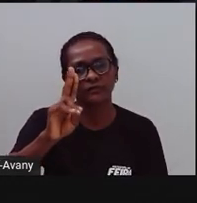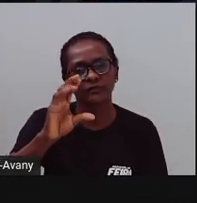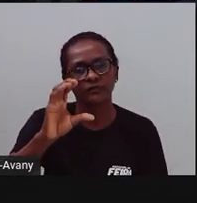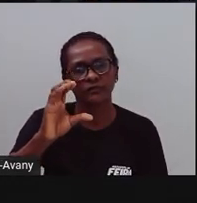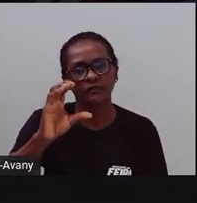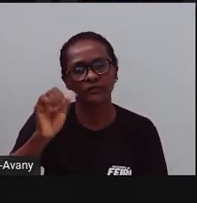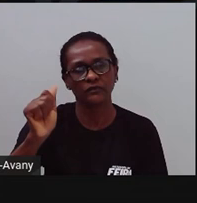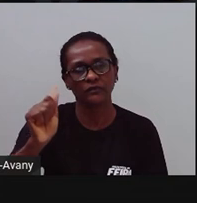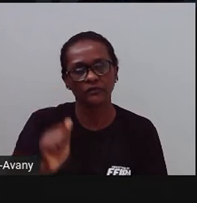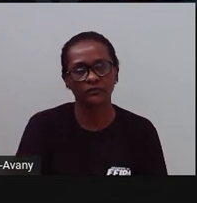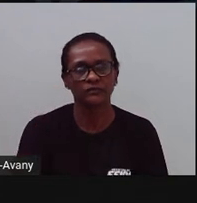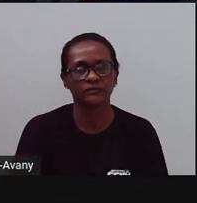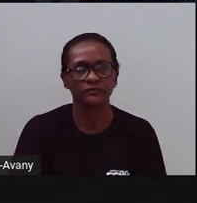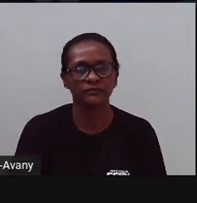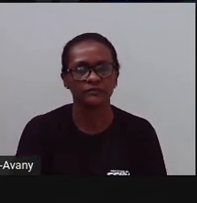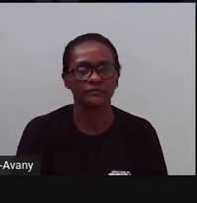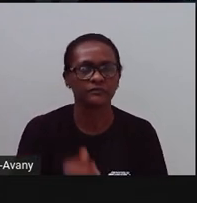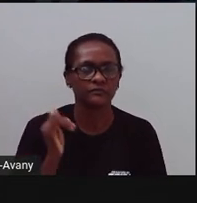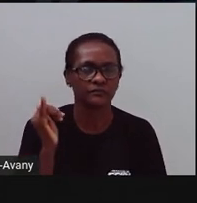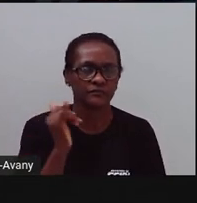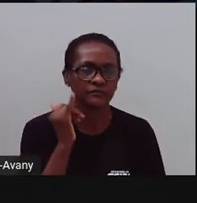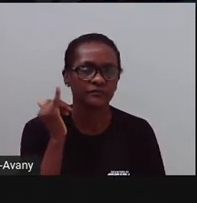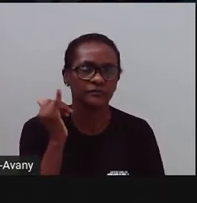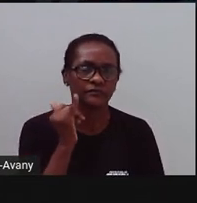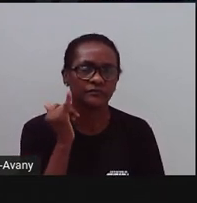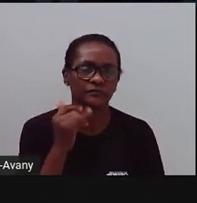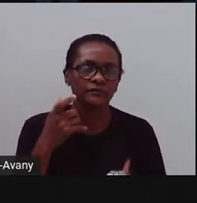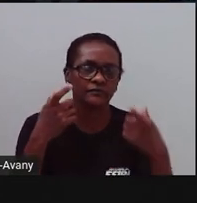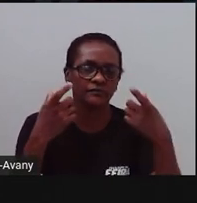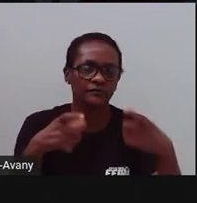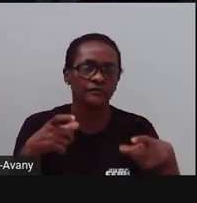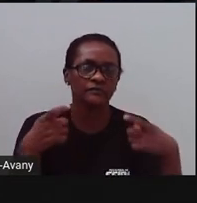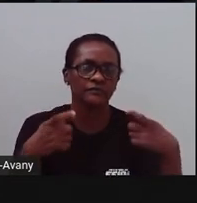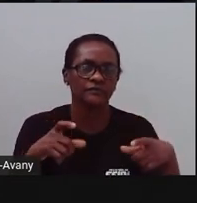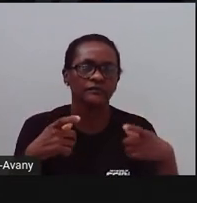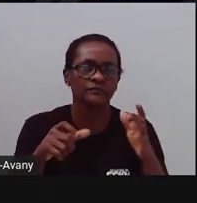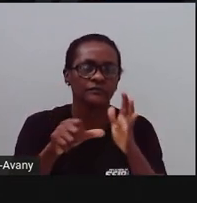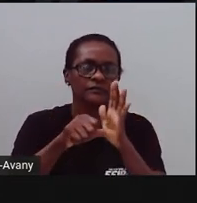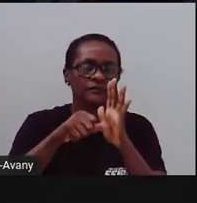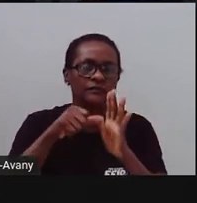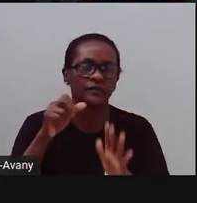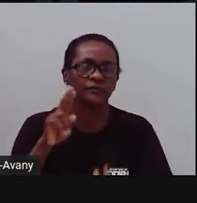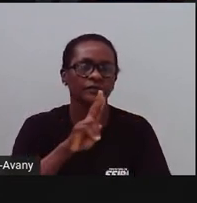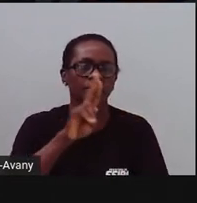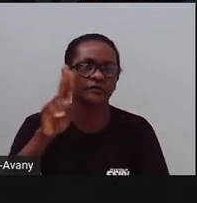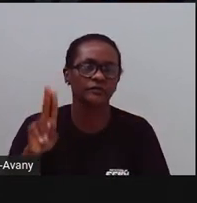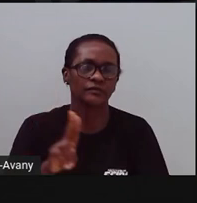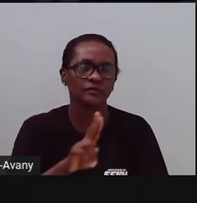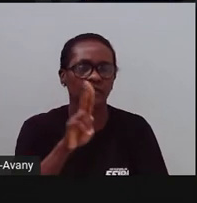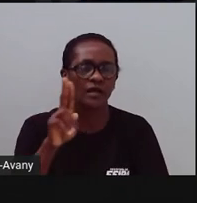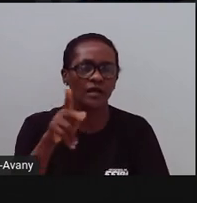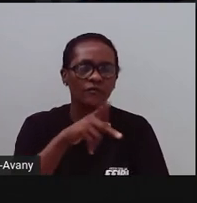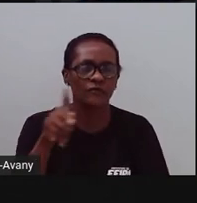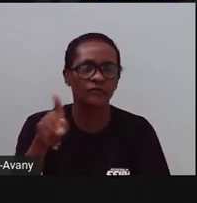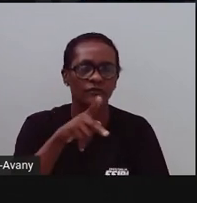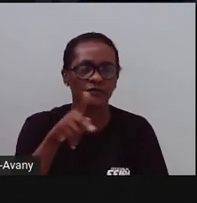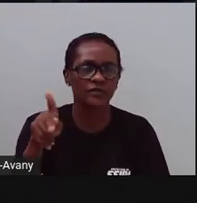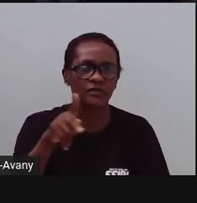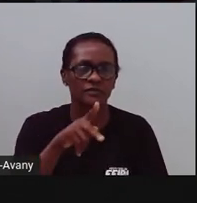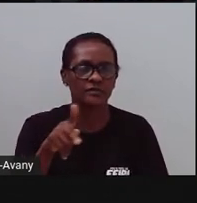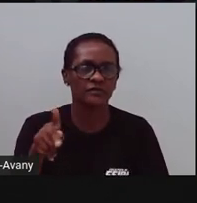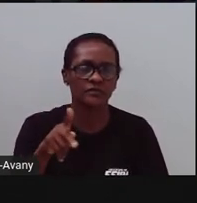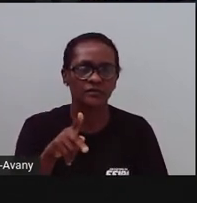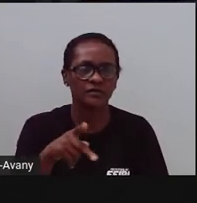assim, gente, importante da nossa cidade. Foi o lugar, foi a primeira universidade, né? Onde as professoras, assim como a Proiane,